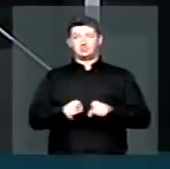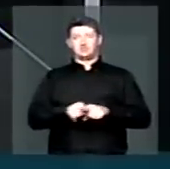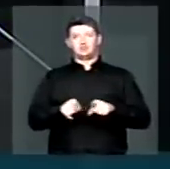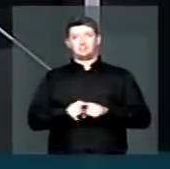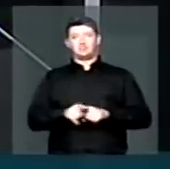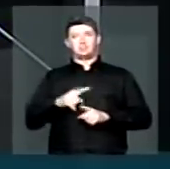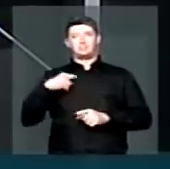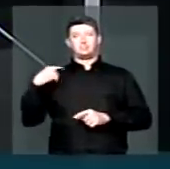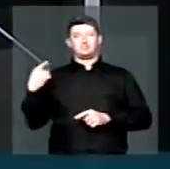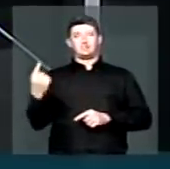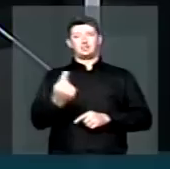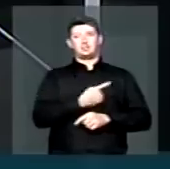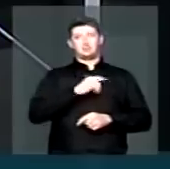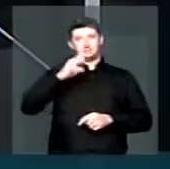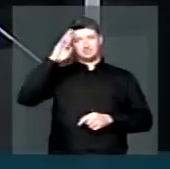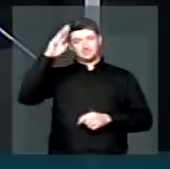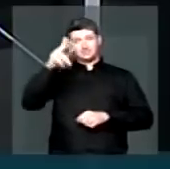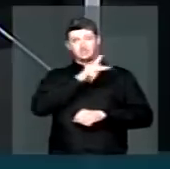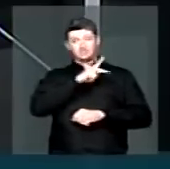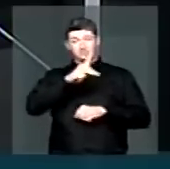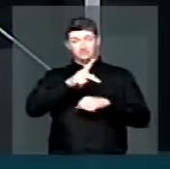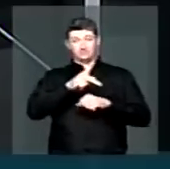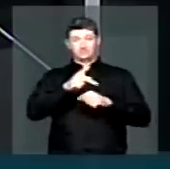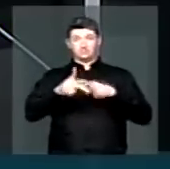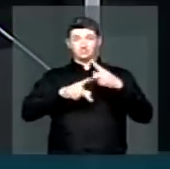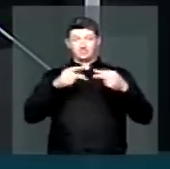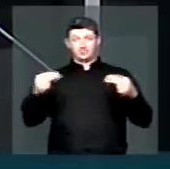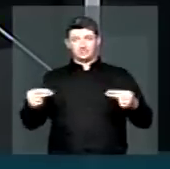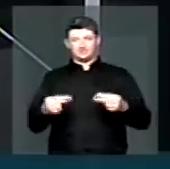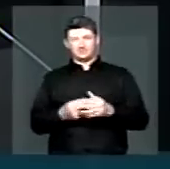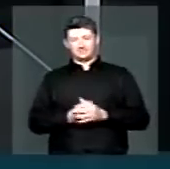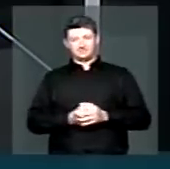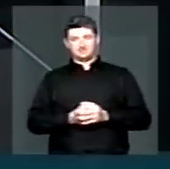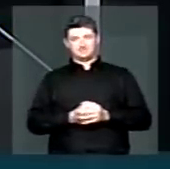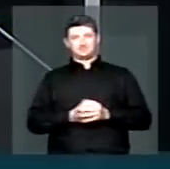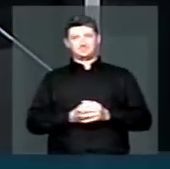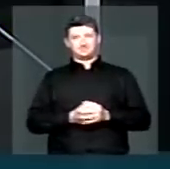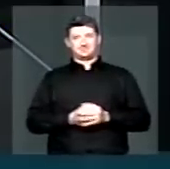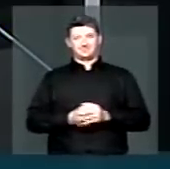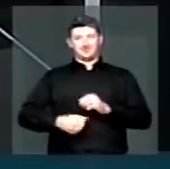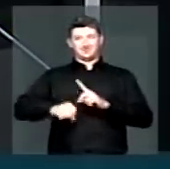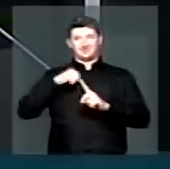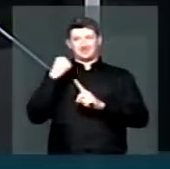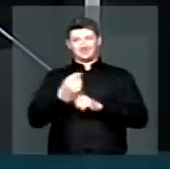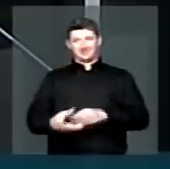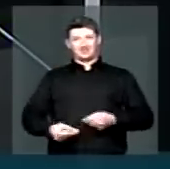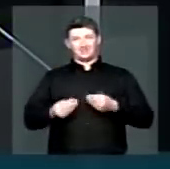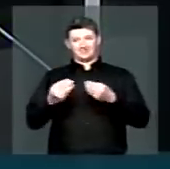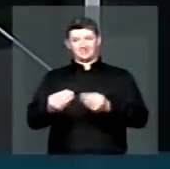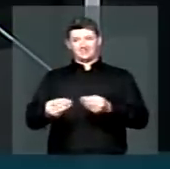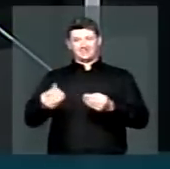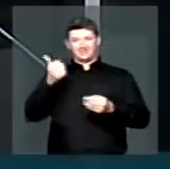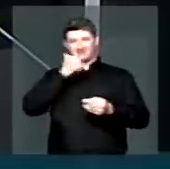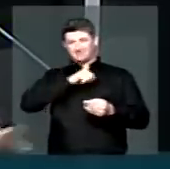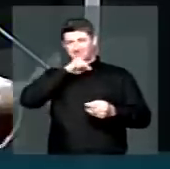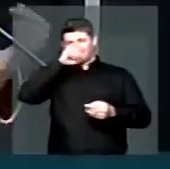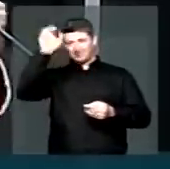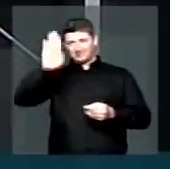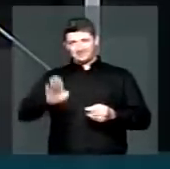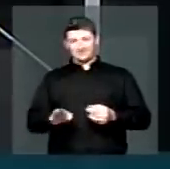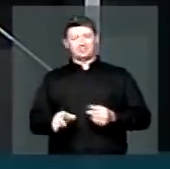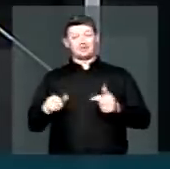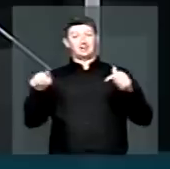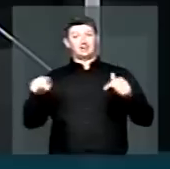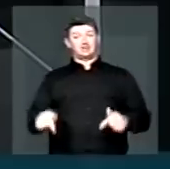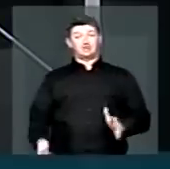nós o maior presente que a sociedade brasileira pode dar a todas as mães do Brasil, que